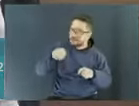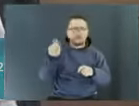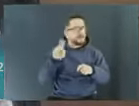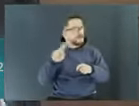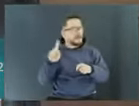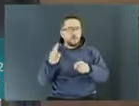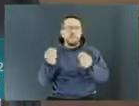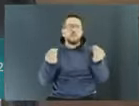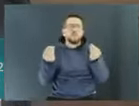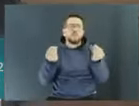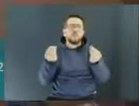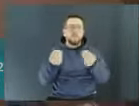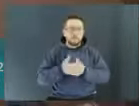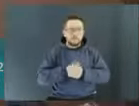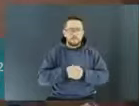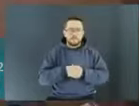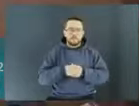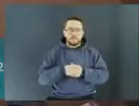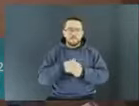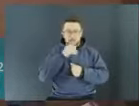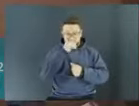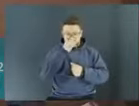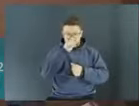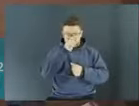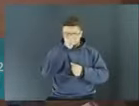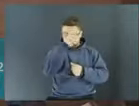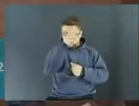Por favor, fique à vontade, é mesmo, para responder.